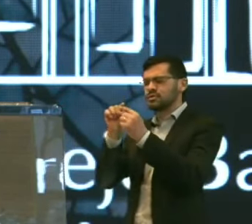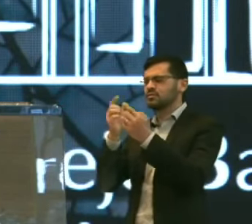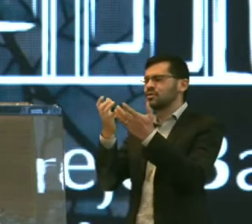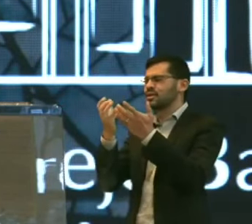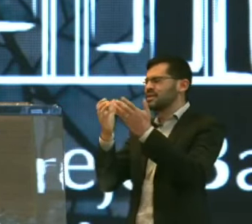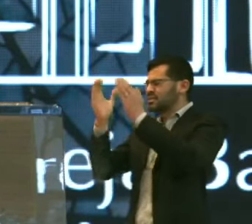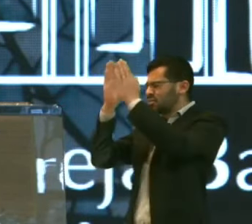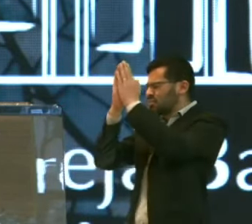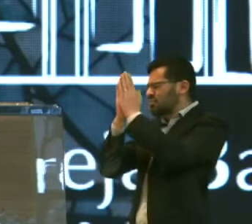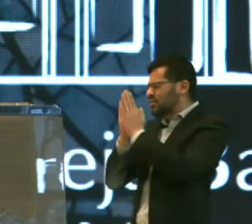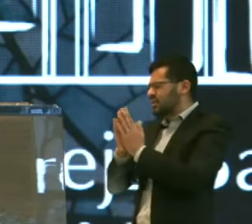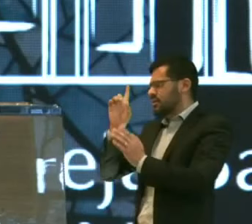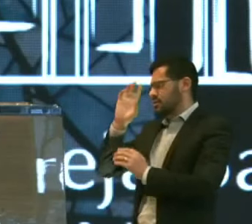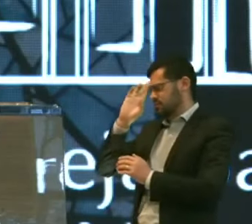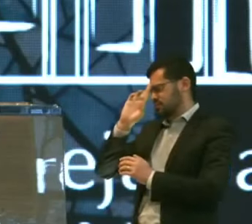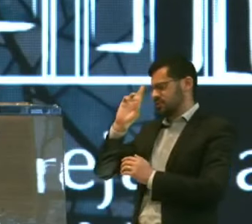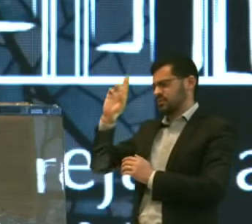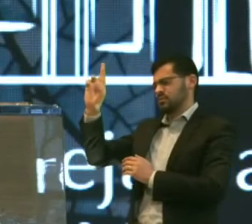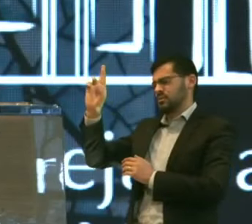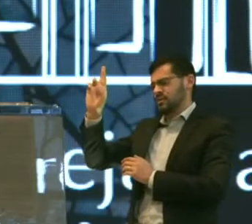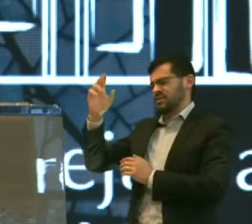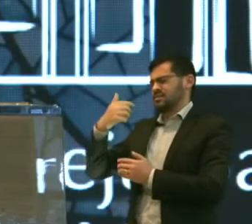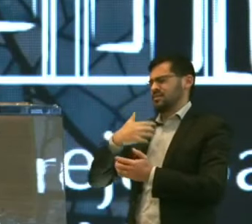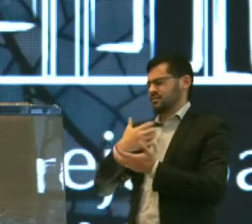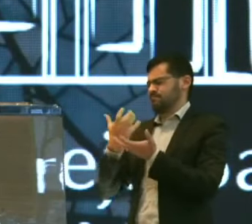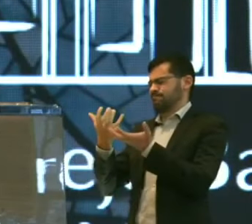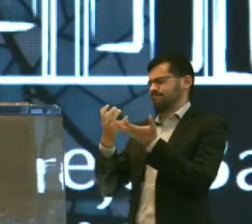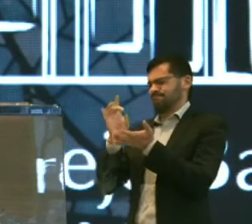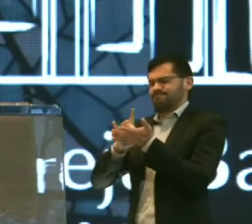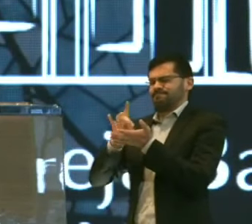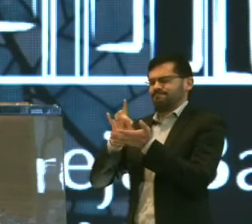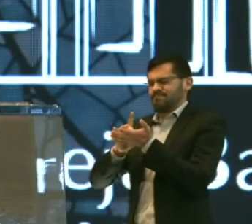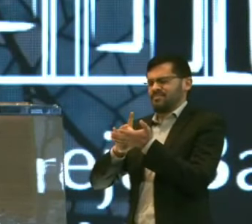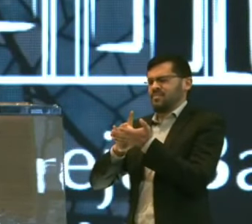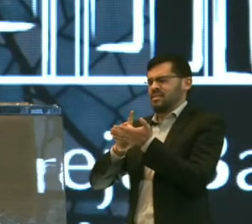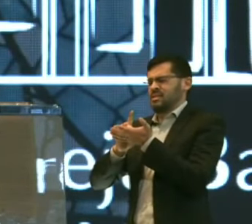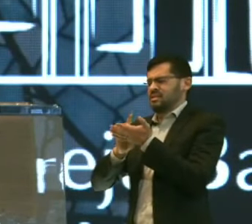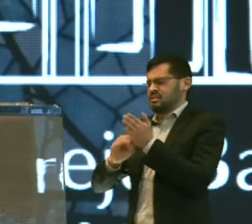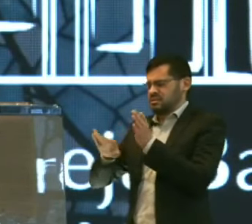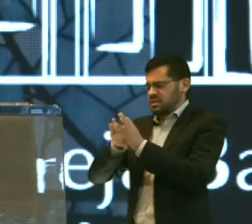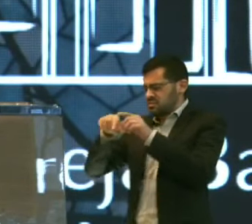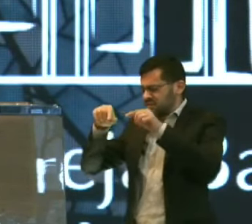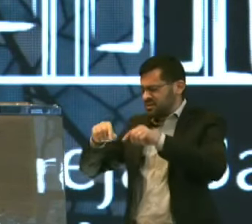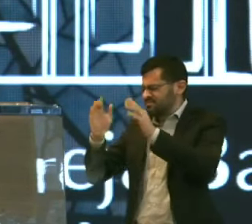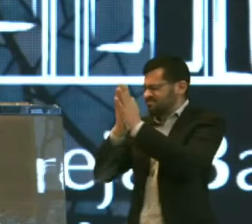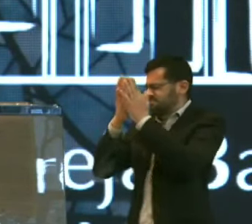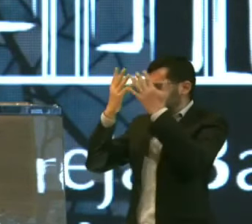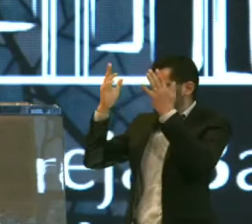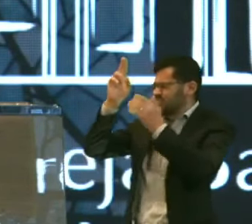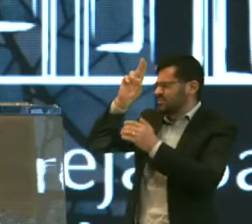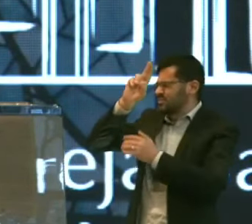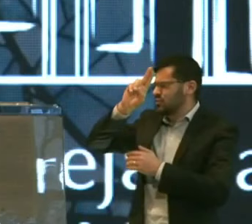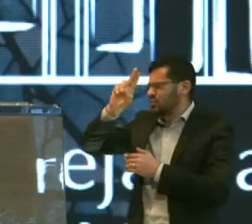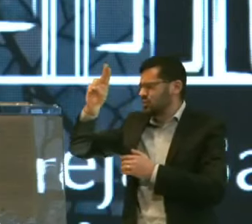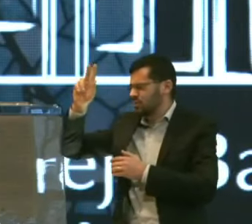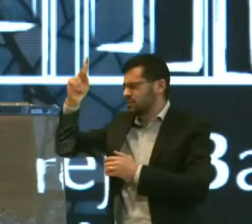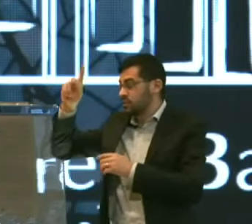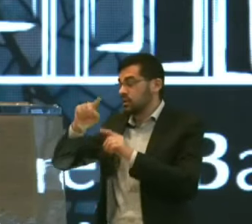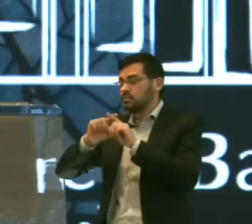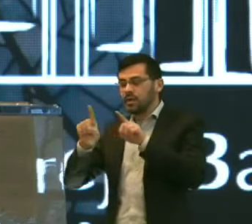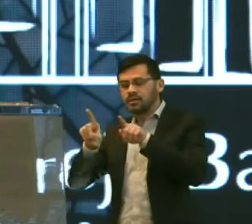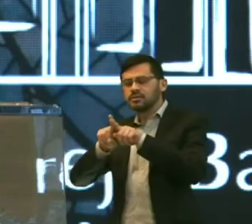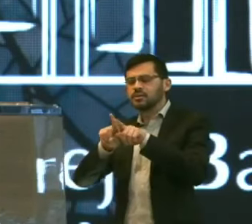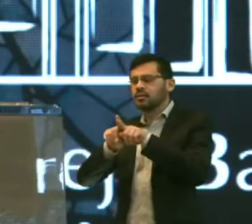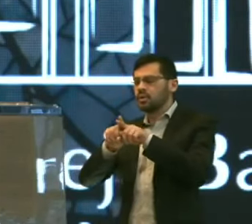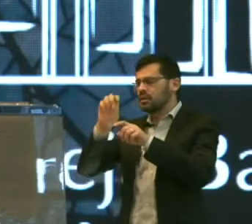és a razão Viemos aqui pra adorá-lo, viemos aqui pra exaltar o teu nome Mas viemos aqui